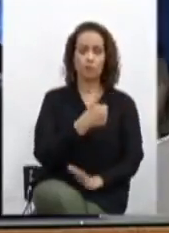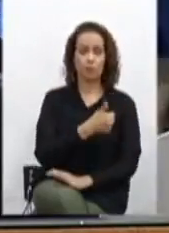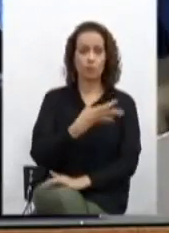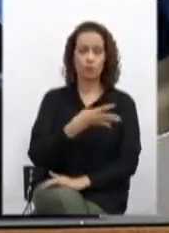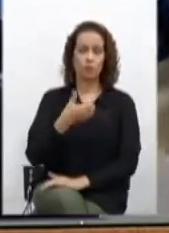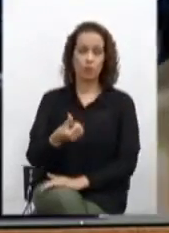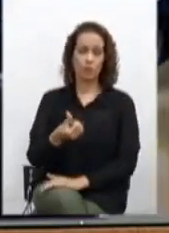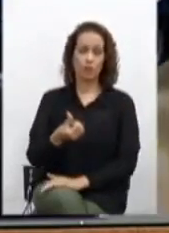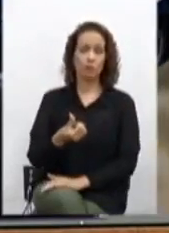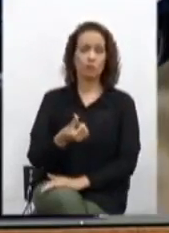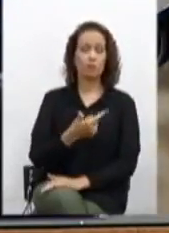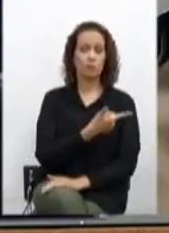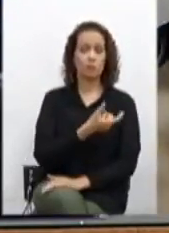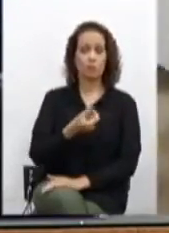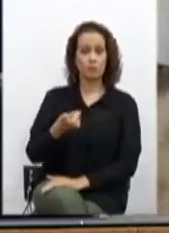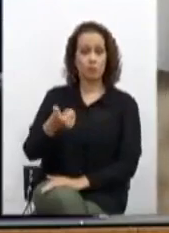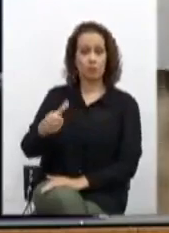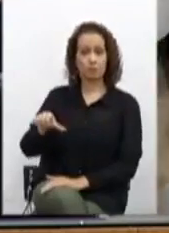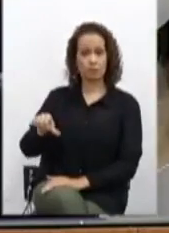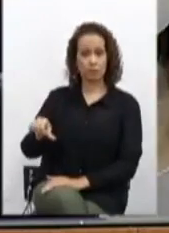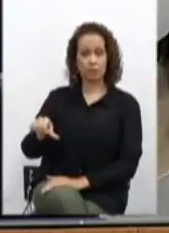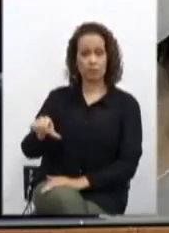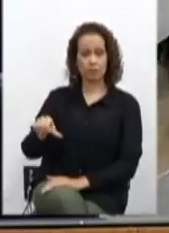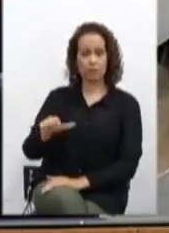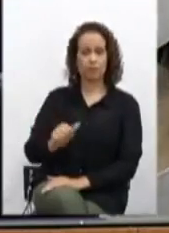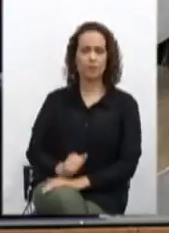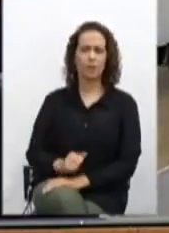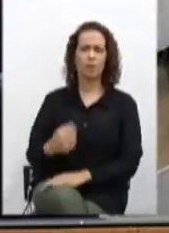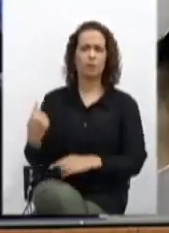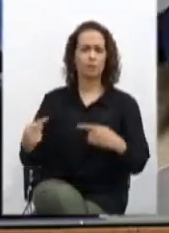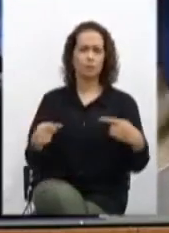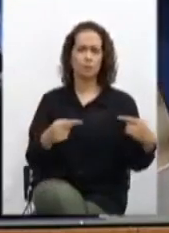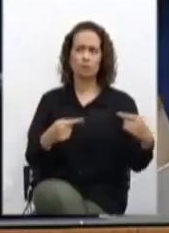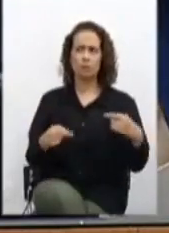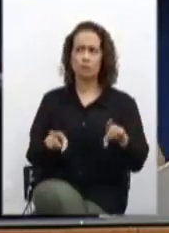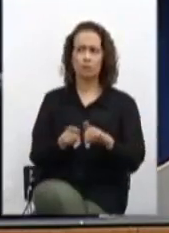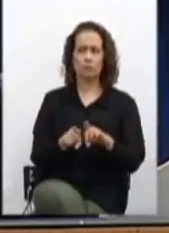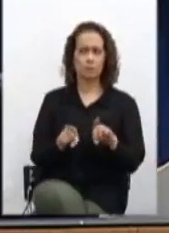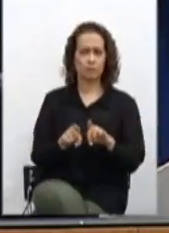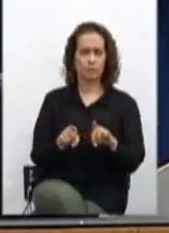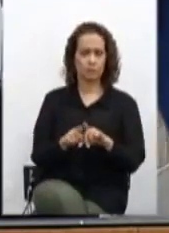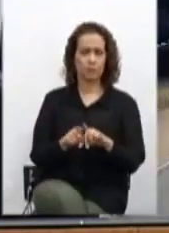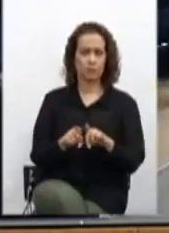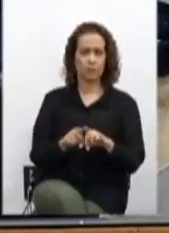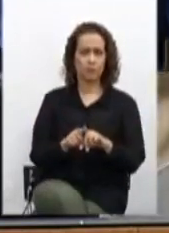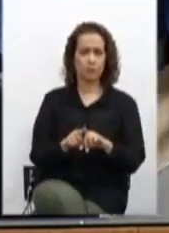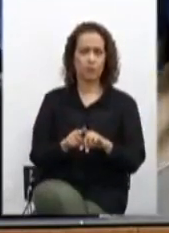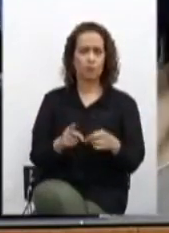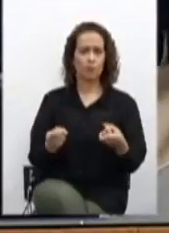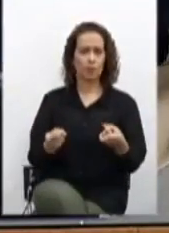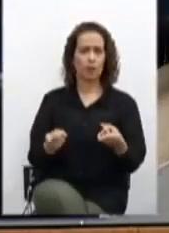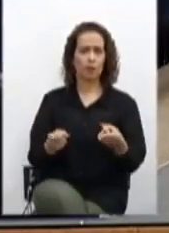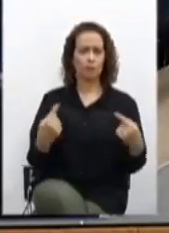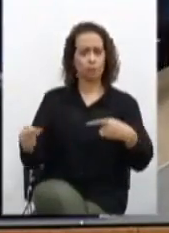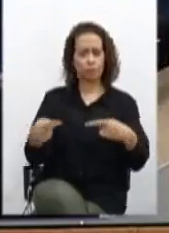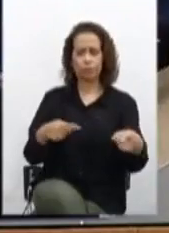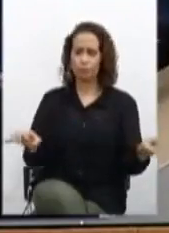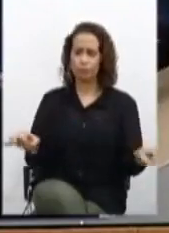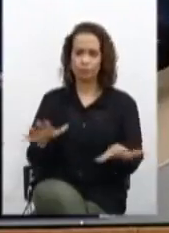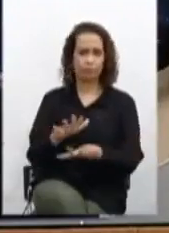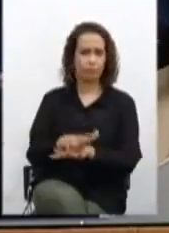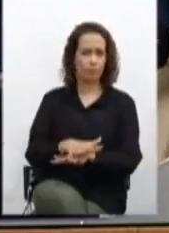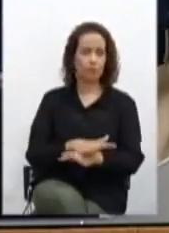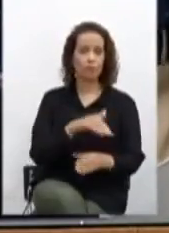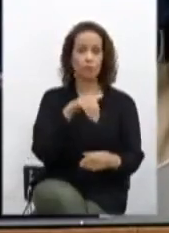-2019. Em discussão, encerra-se a discussão, em